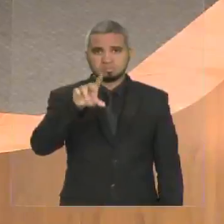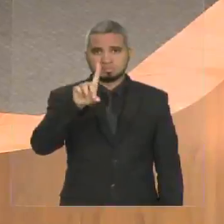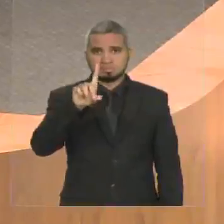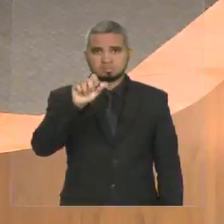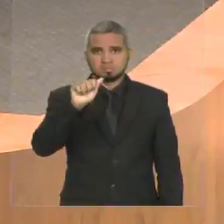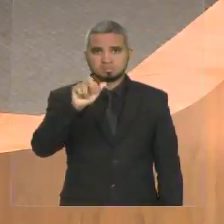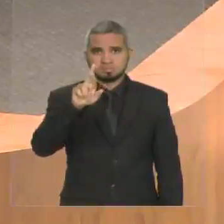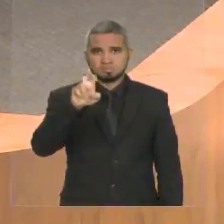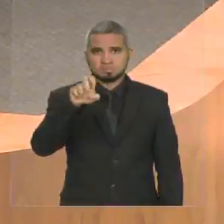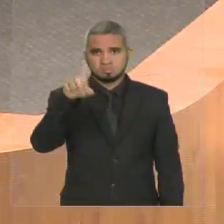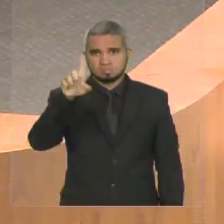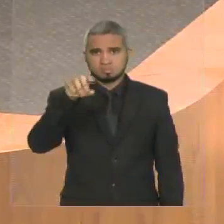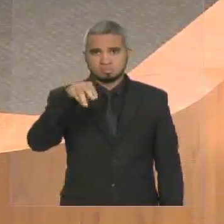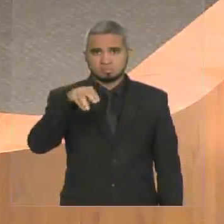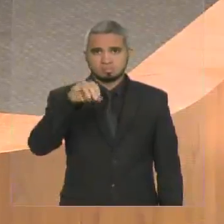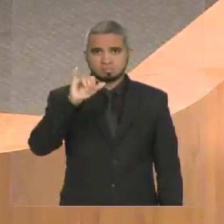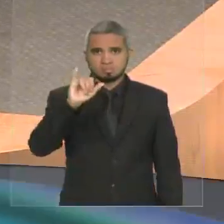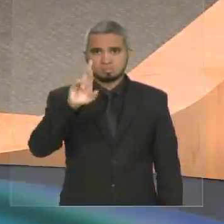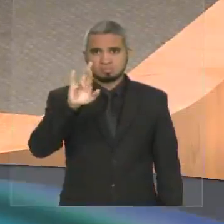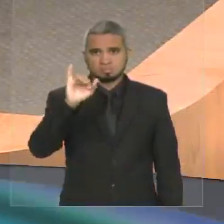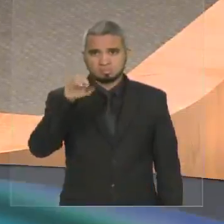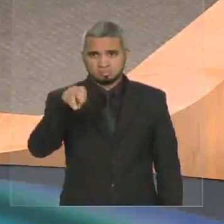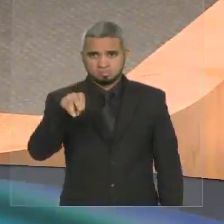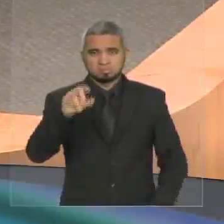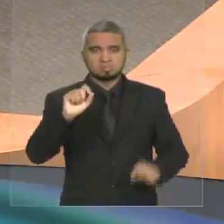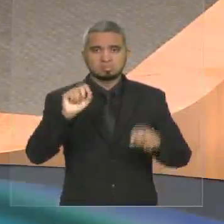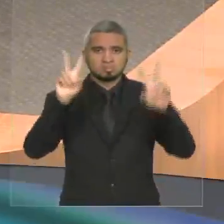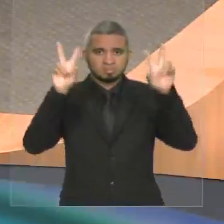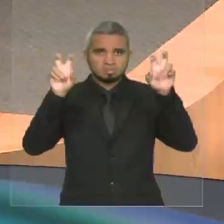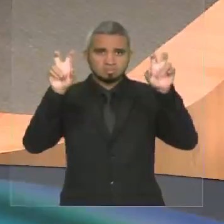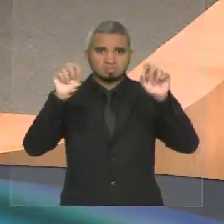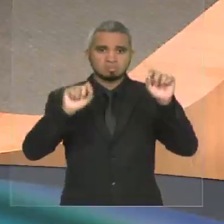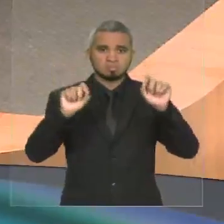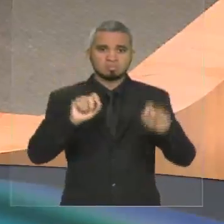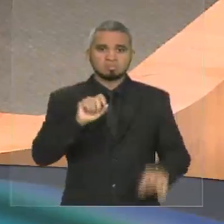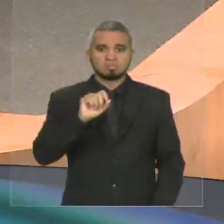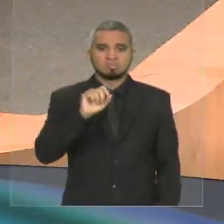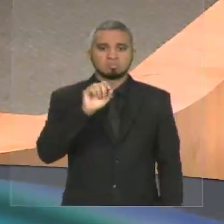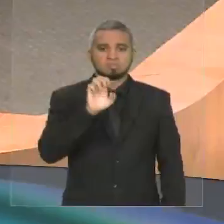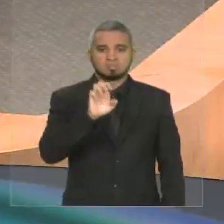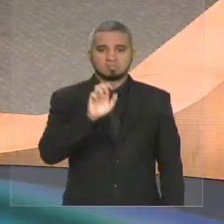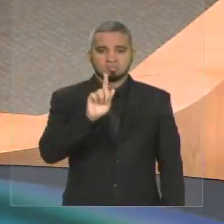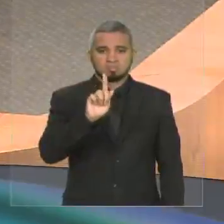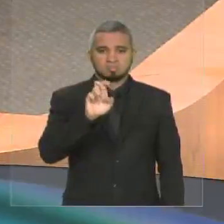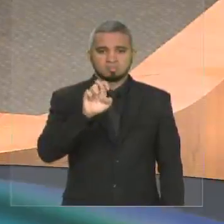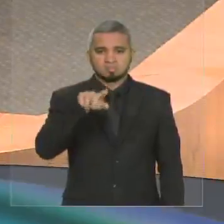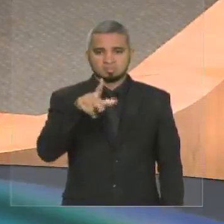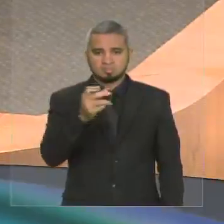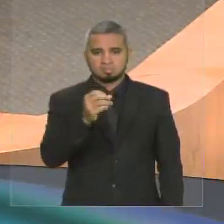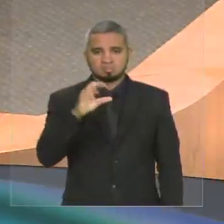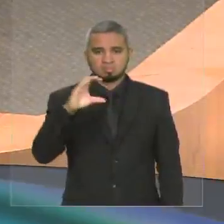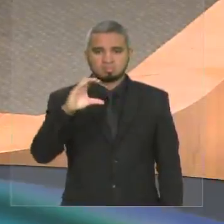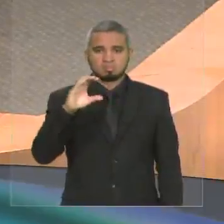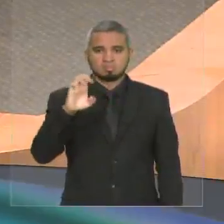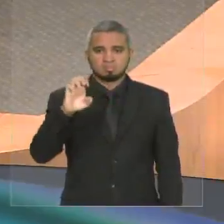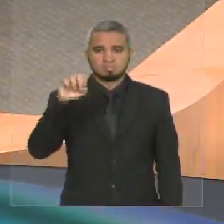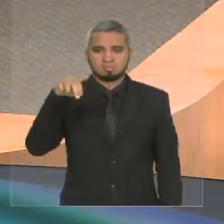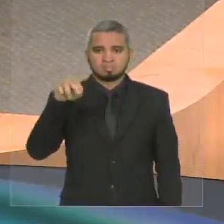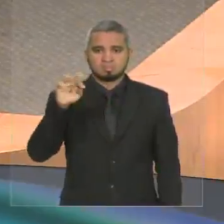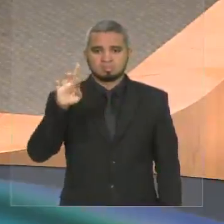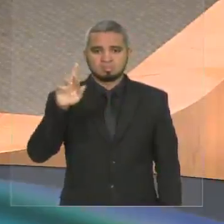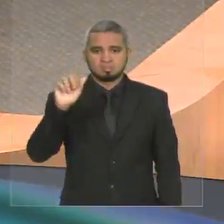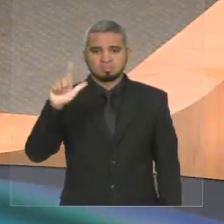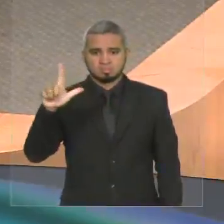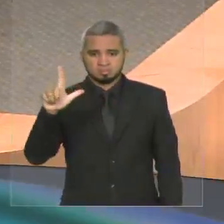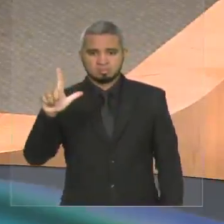central naquela cidade. O engenho central é um ícone da história econômica